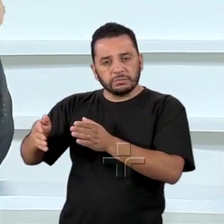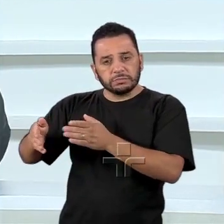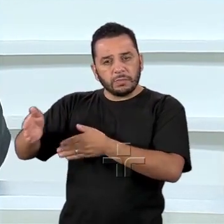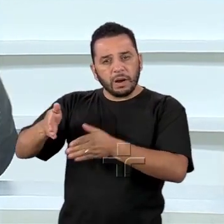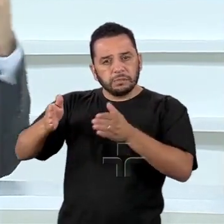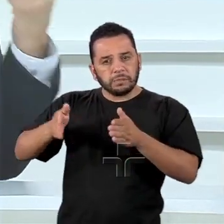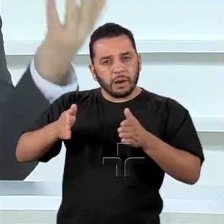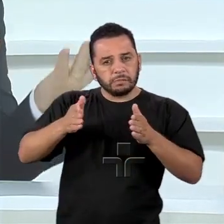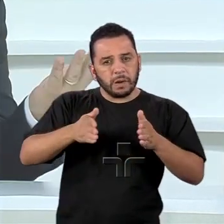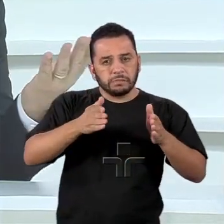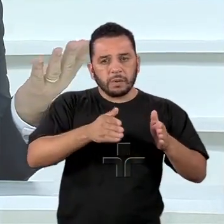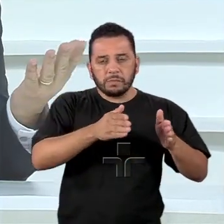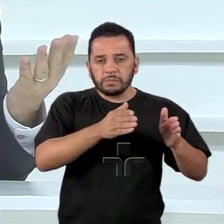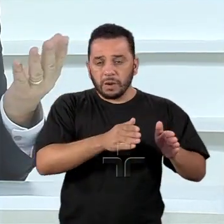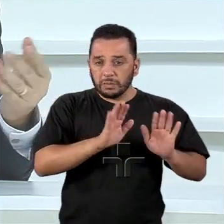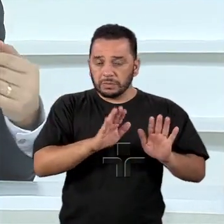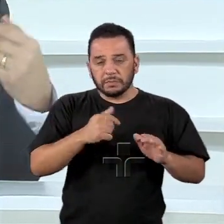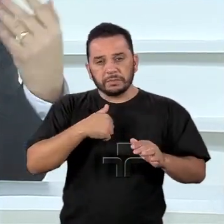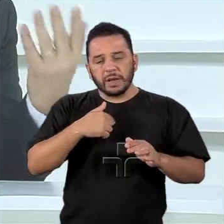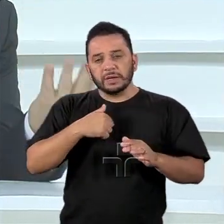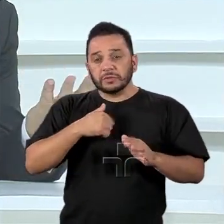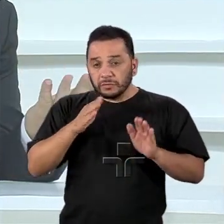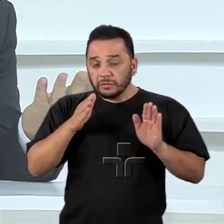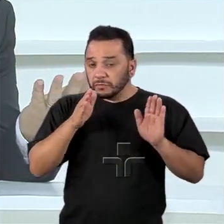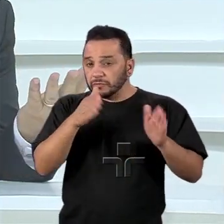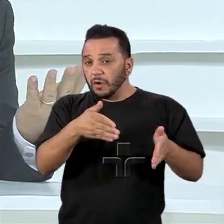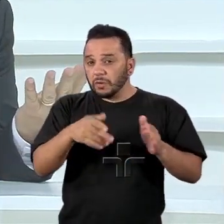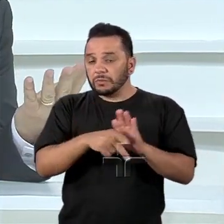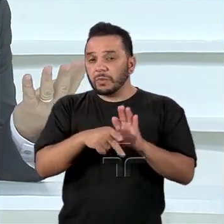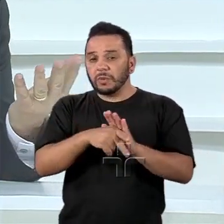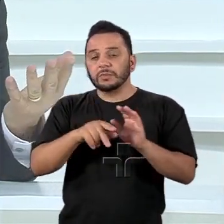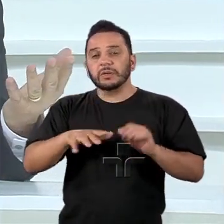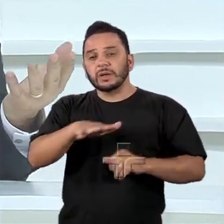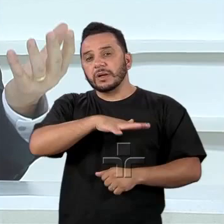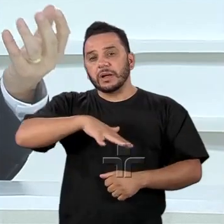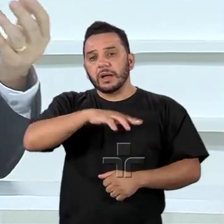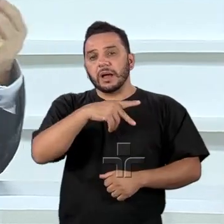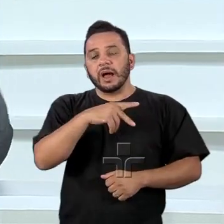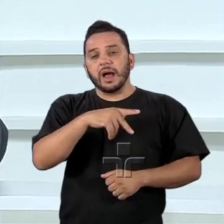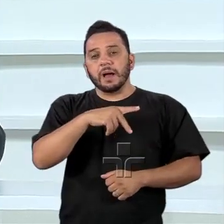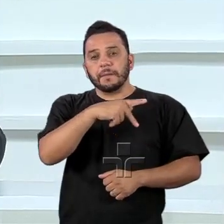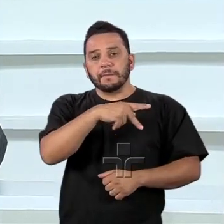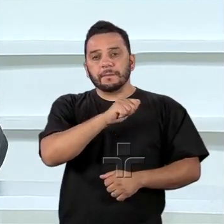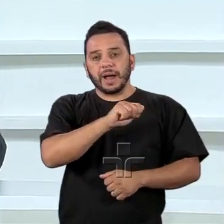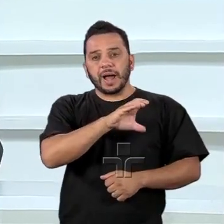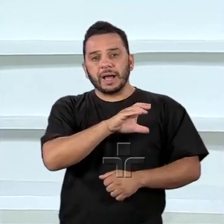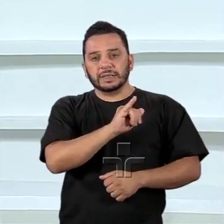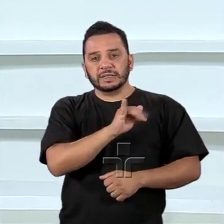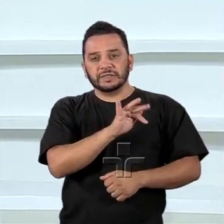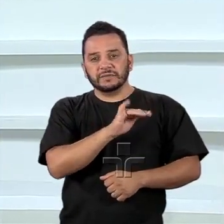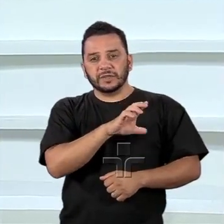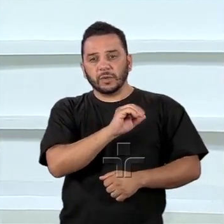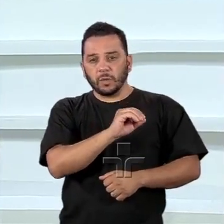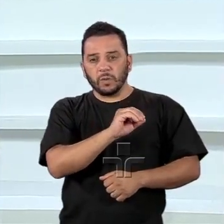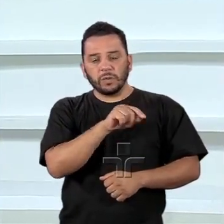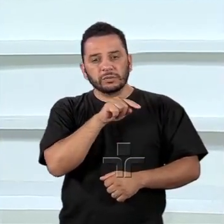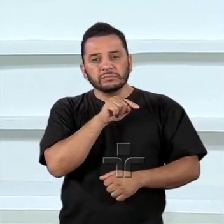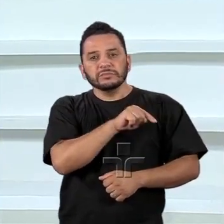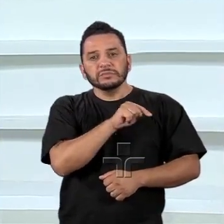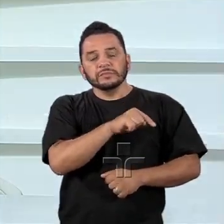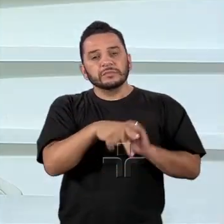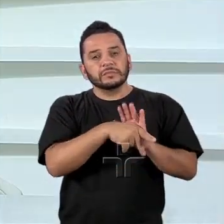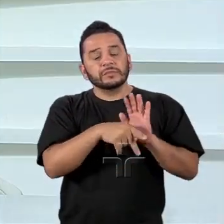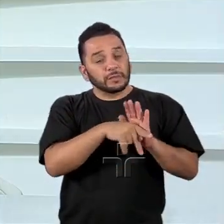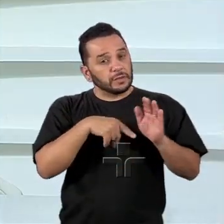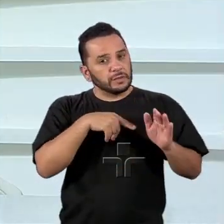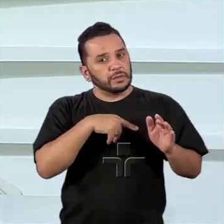prioritariamente para o lado do Pacífico e principalmente com a China. Então, ele, de certa maneira, é sócio também.